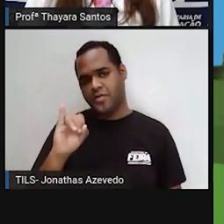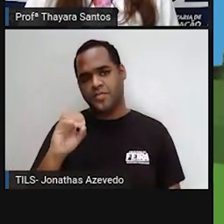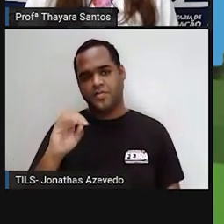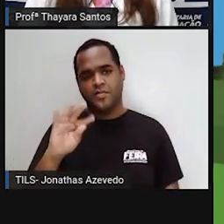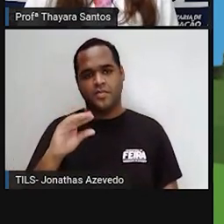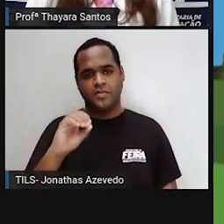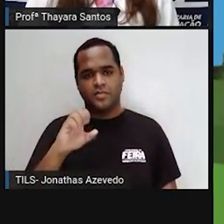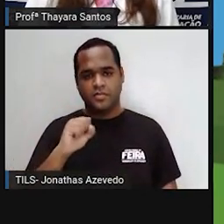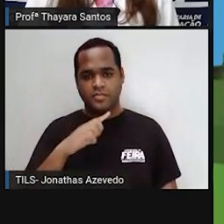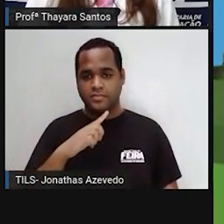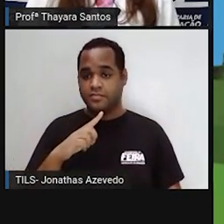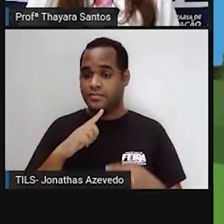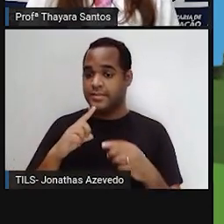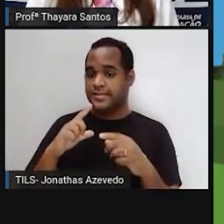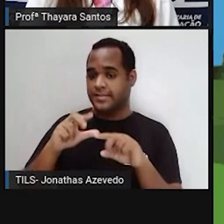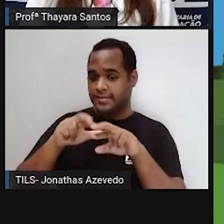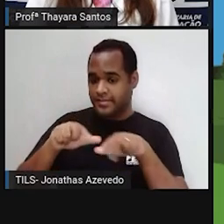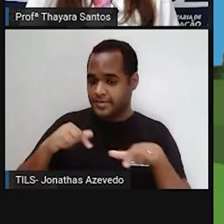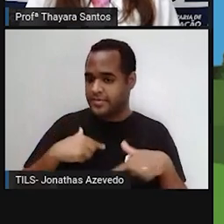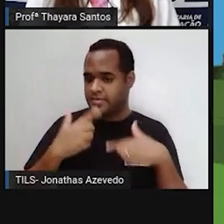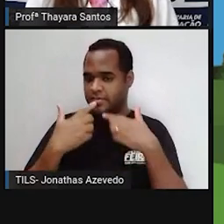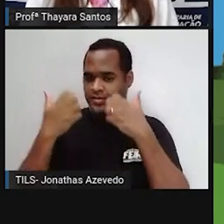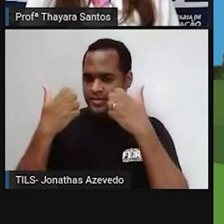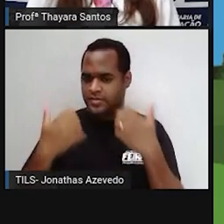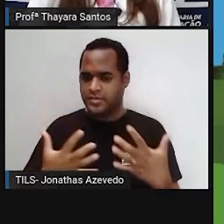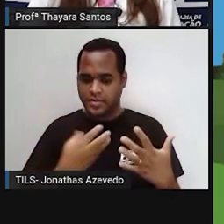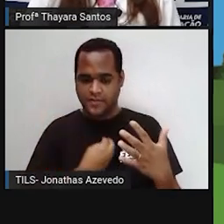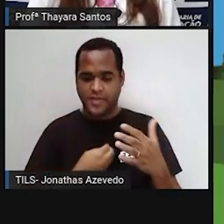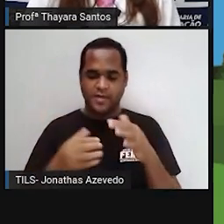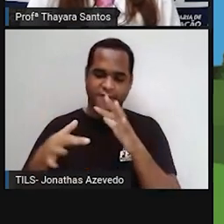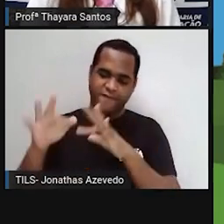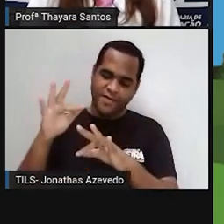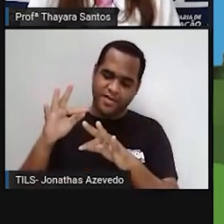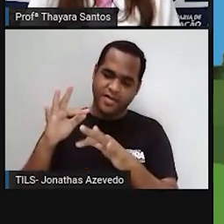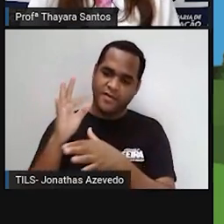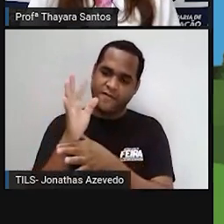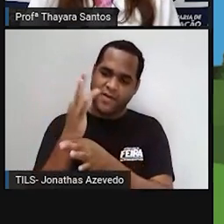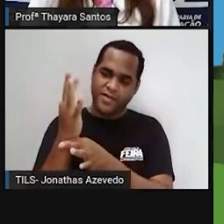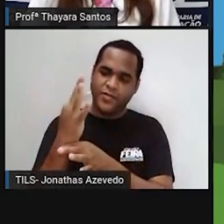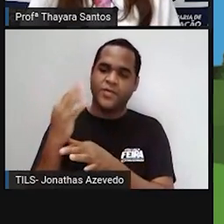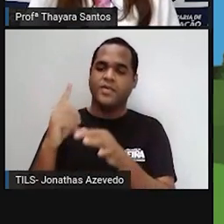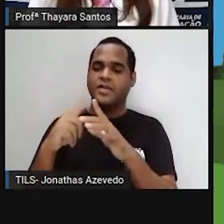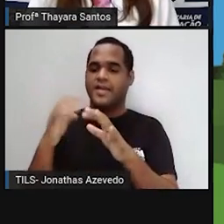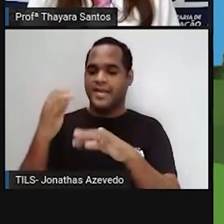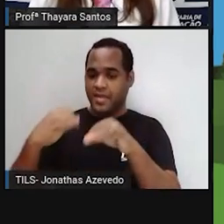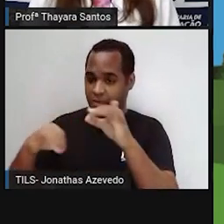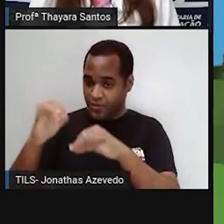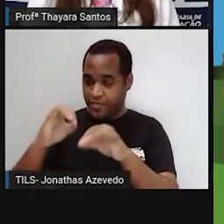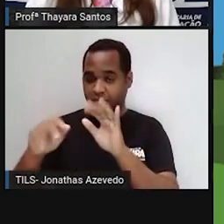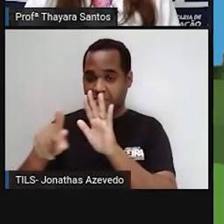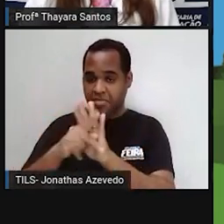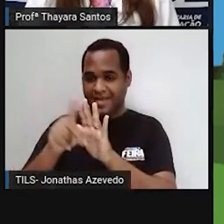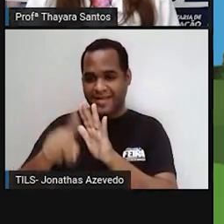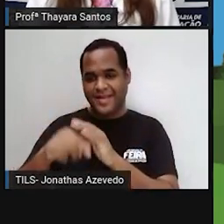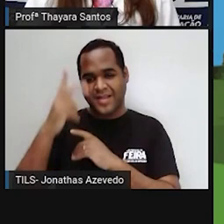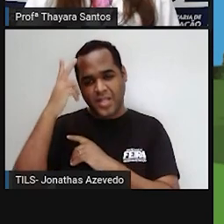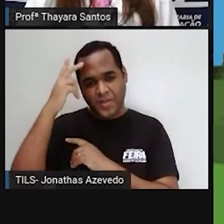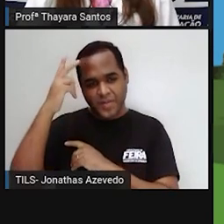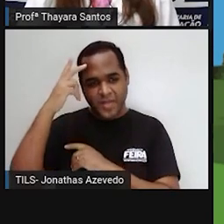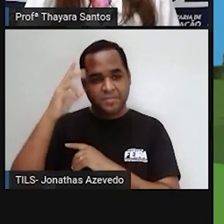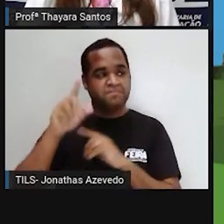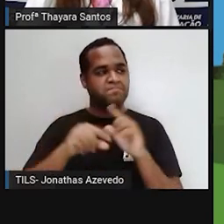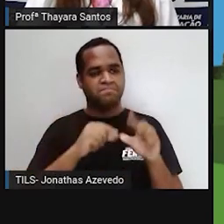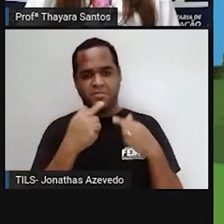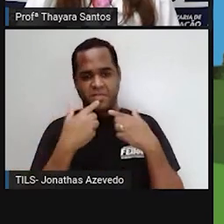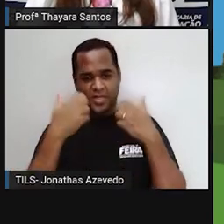Os fatores abióticos, a gente diz que são os fatores físicos e químicos que fazem parte daquele ambiente natural. Então, a gente pode destacar